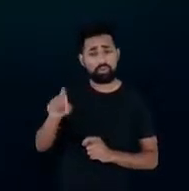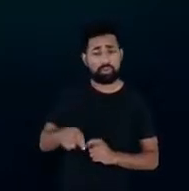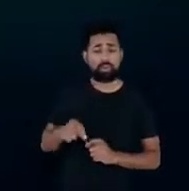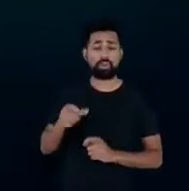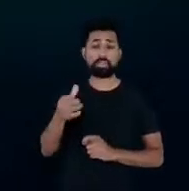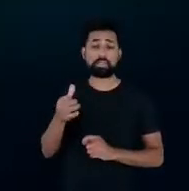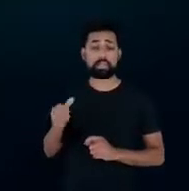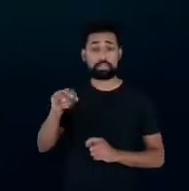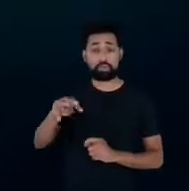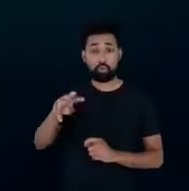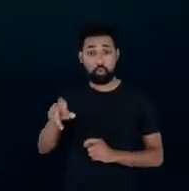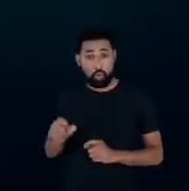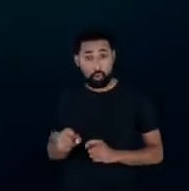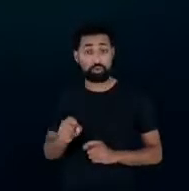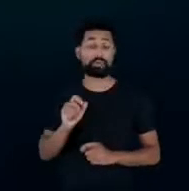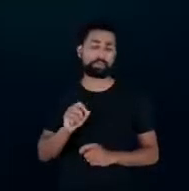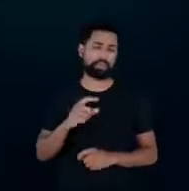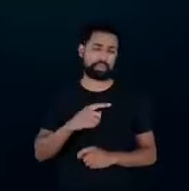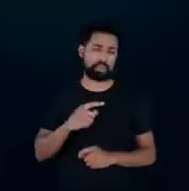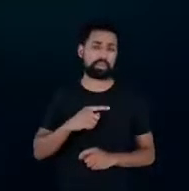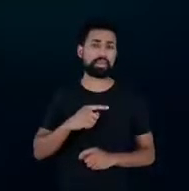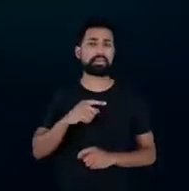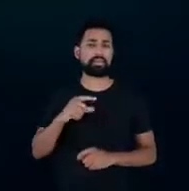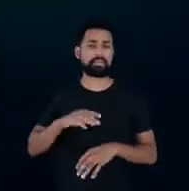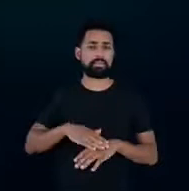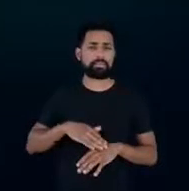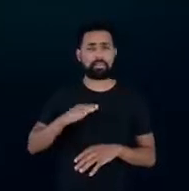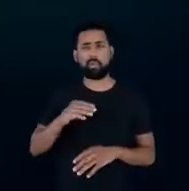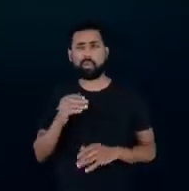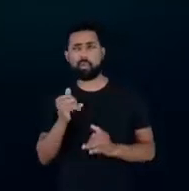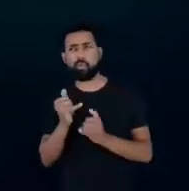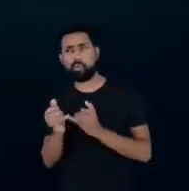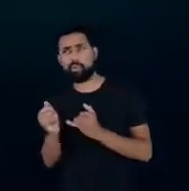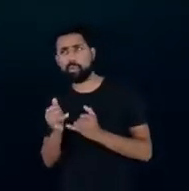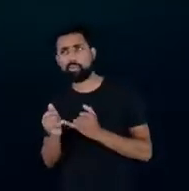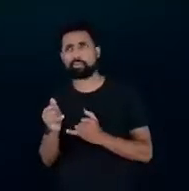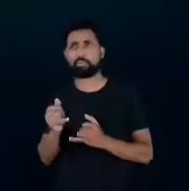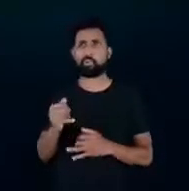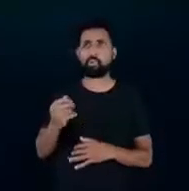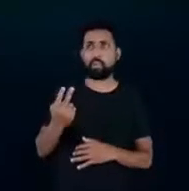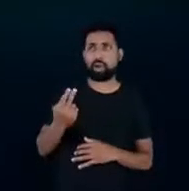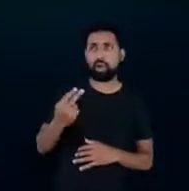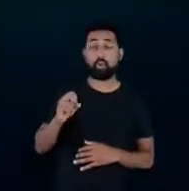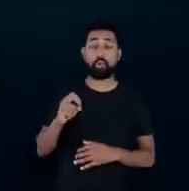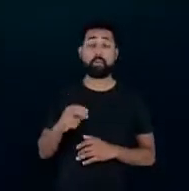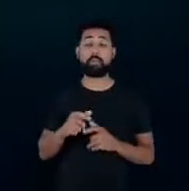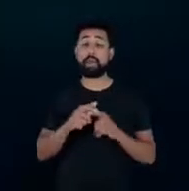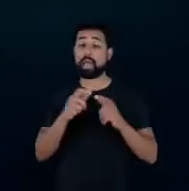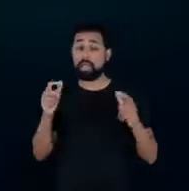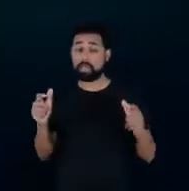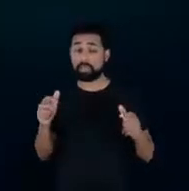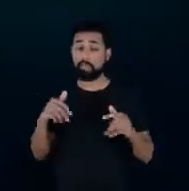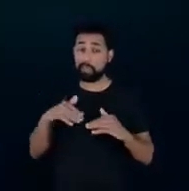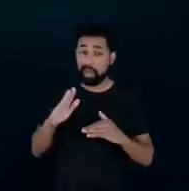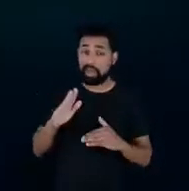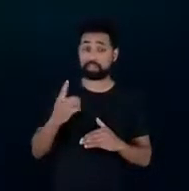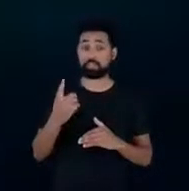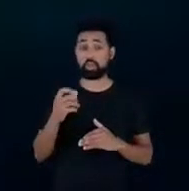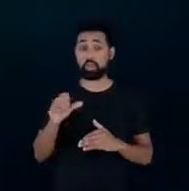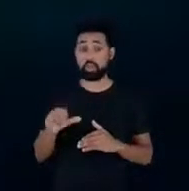desses motores tem idade maior ou igual a 19 anos e deste 4